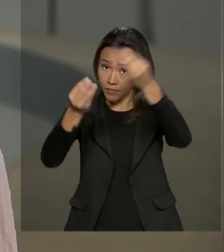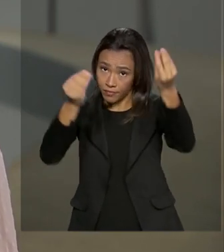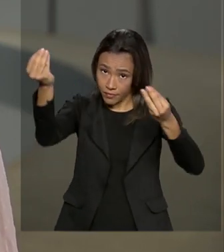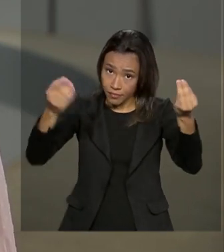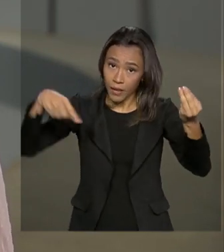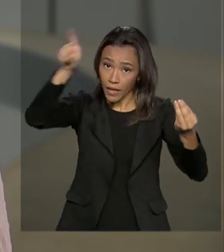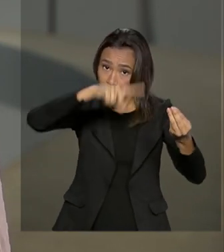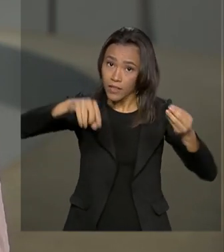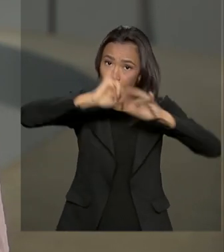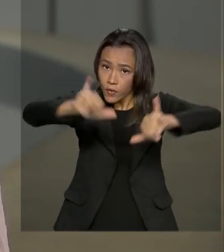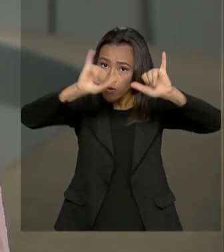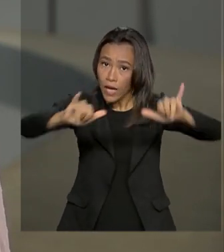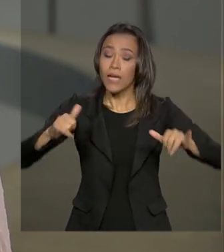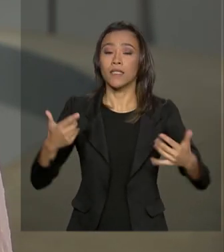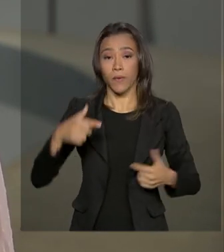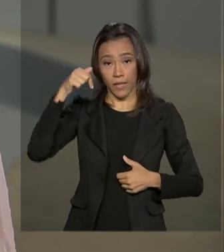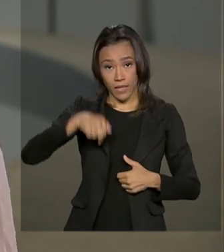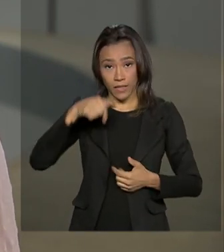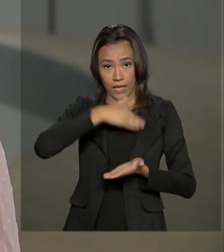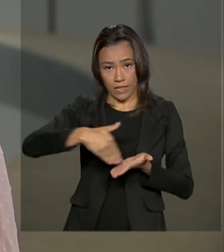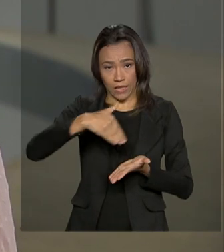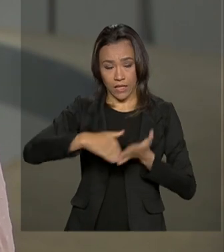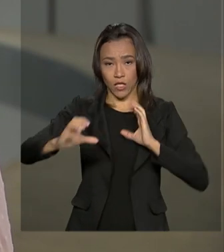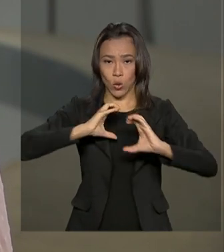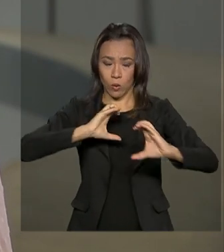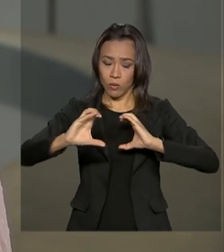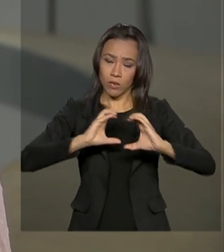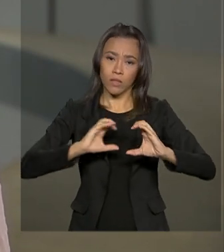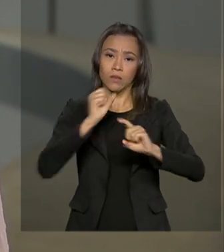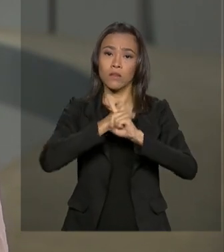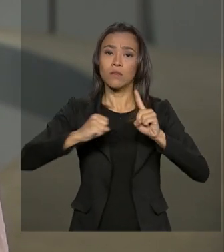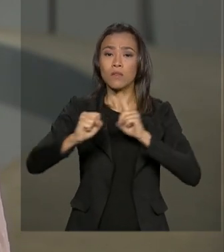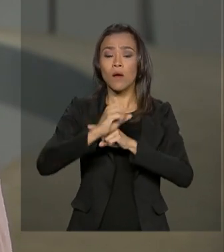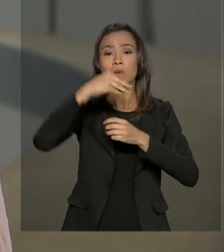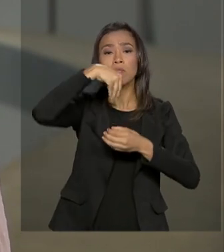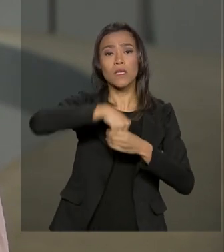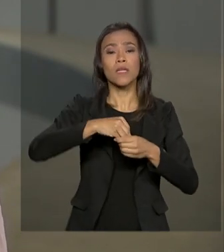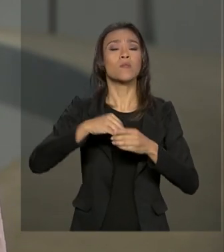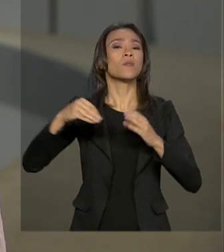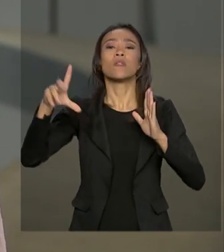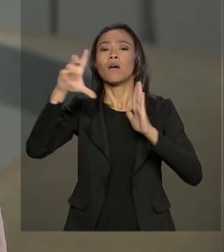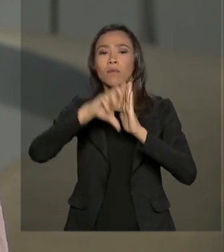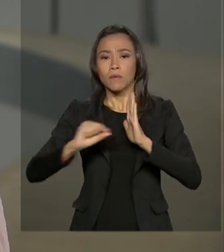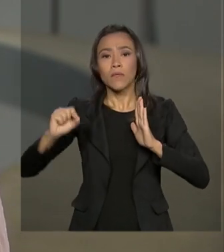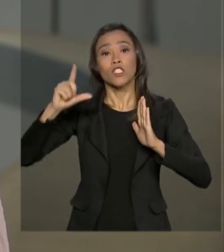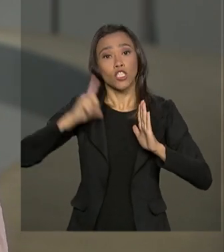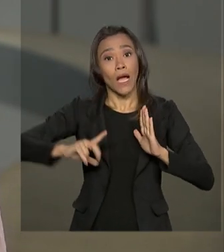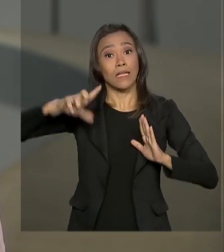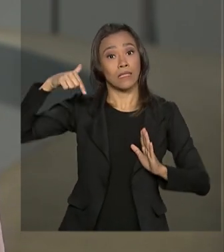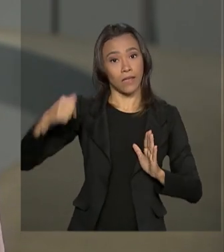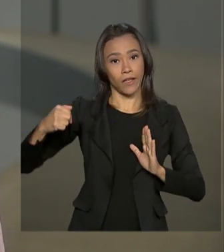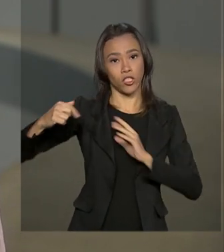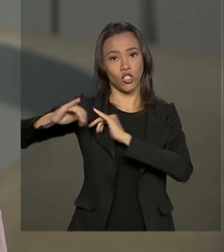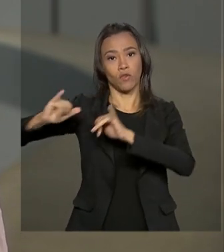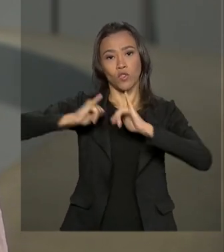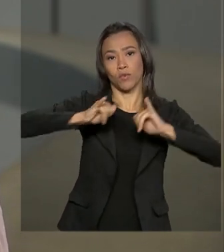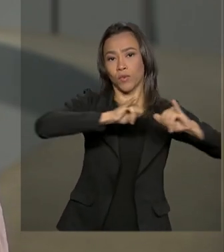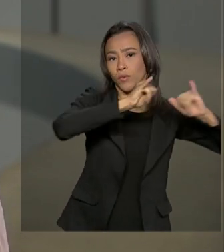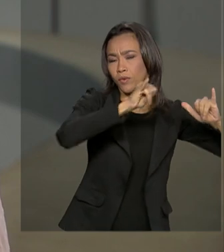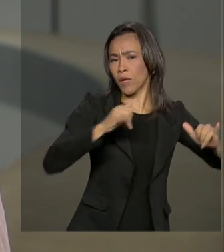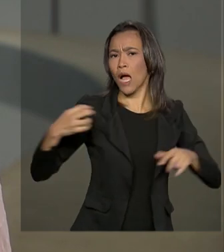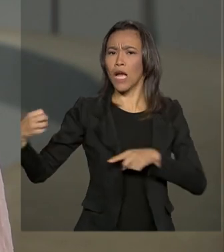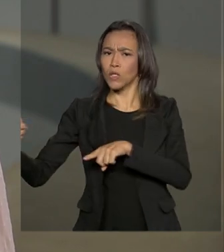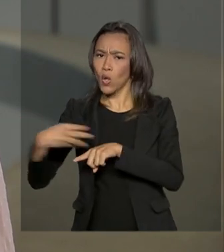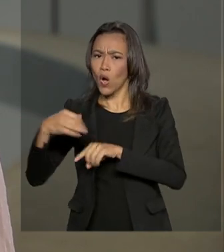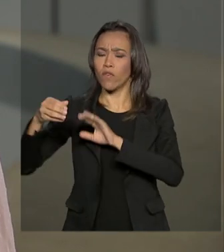a Secretaria Especial de Comunicação Social da Presidência da República já fez sete campanhas. Entre elas, a campanha da Nova